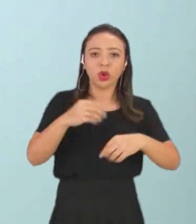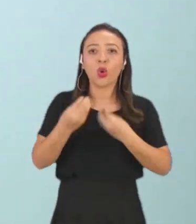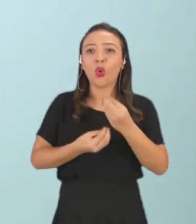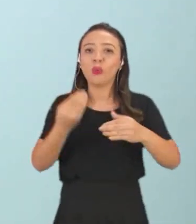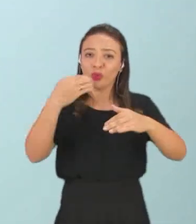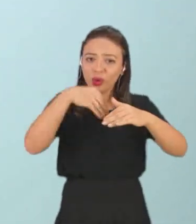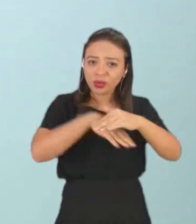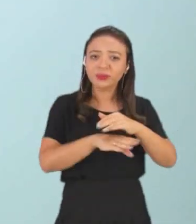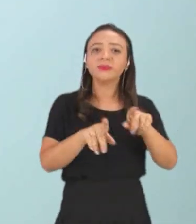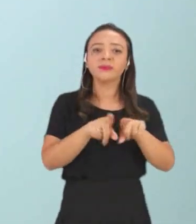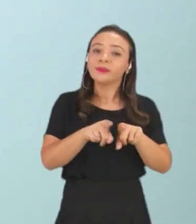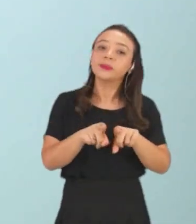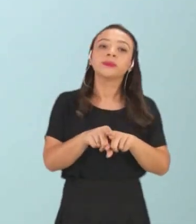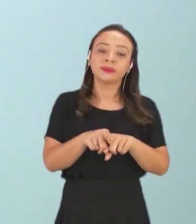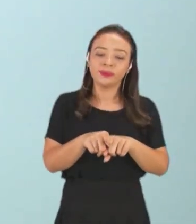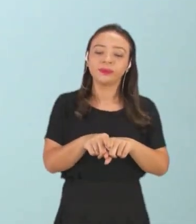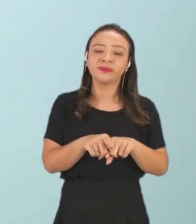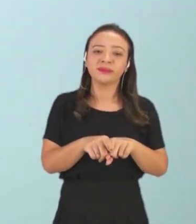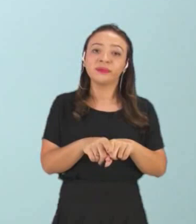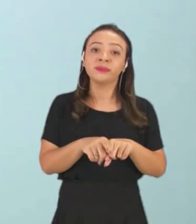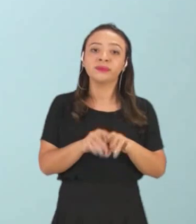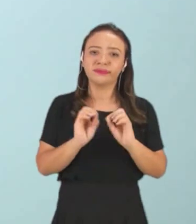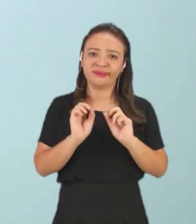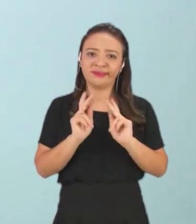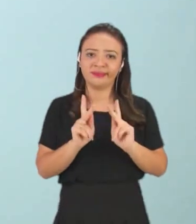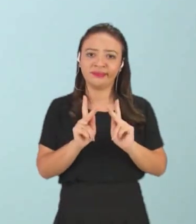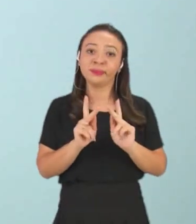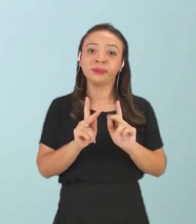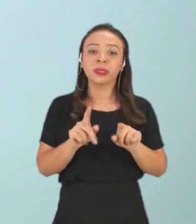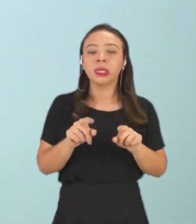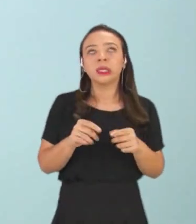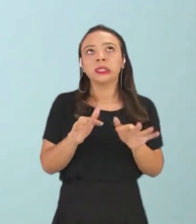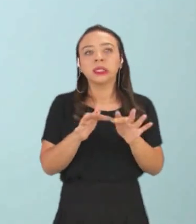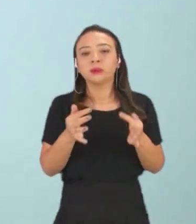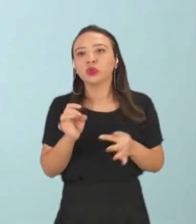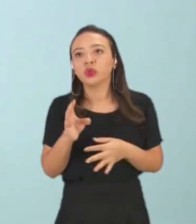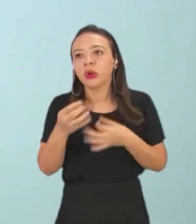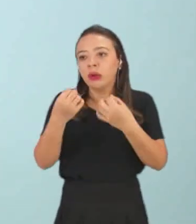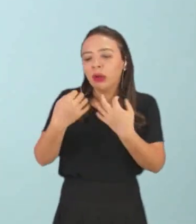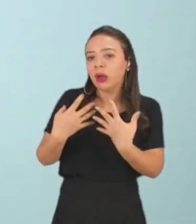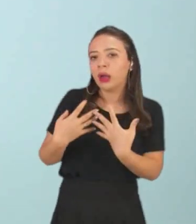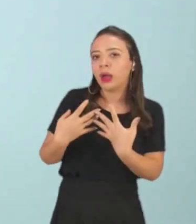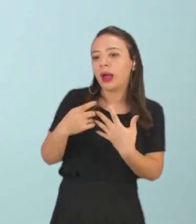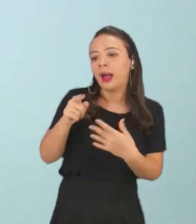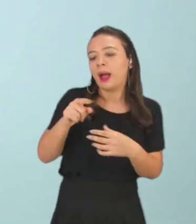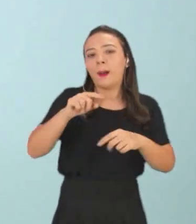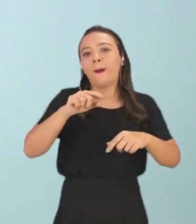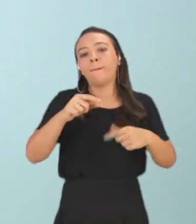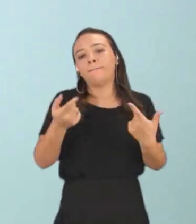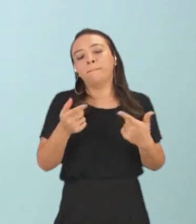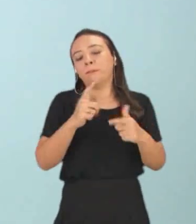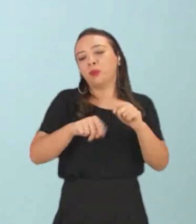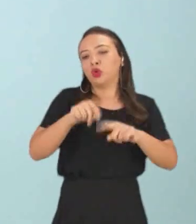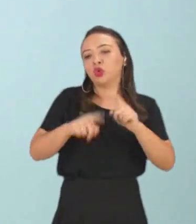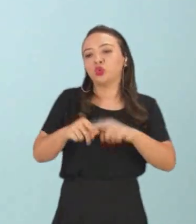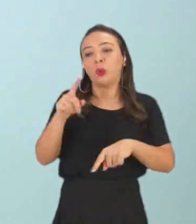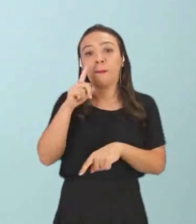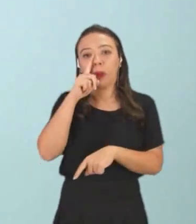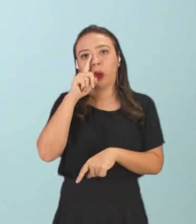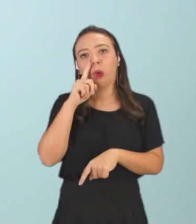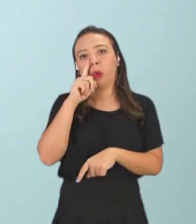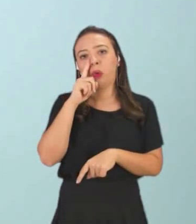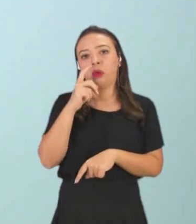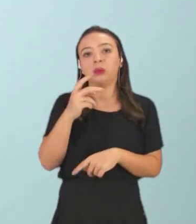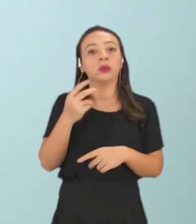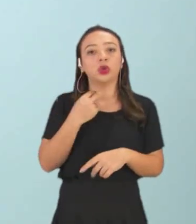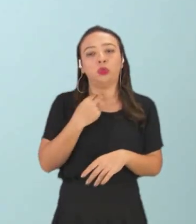que você precisa ter com esse produto, ok? E não simplesmente só dizer que são produtos perigosos e a gente não pode ter